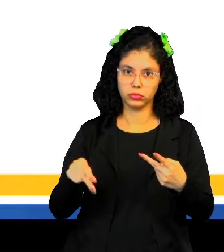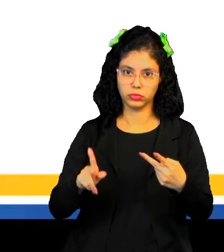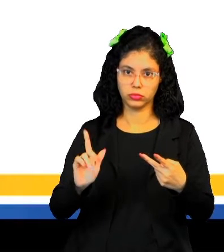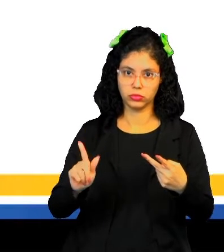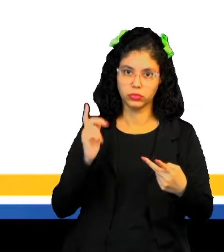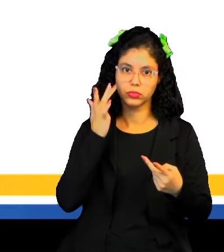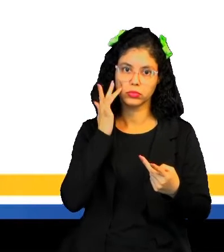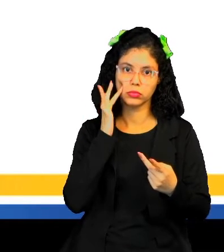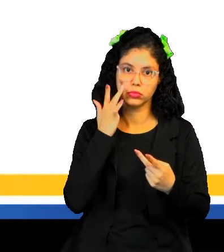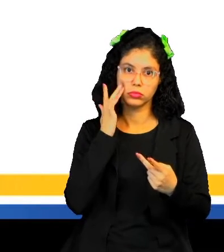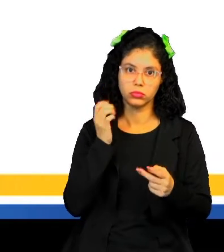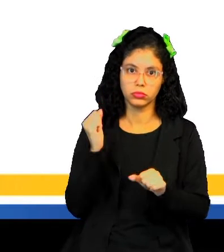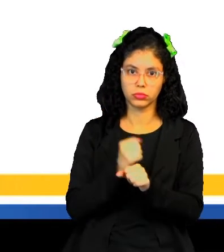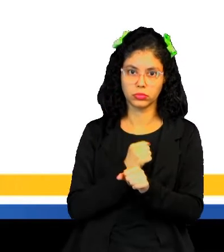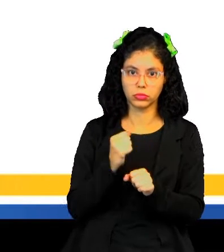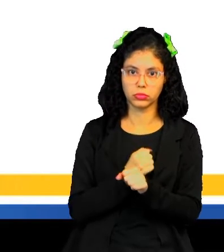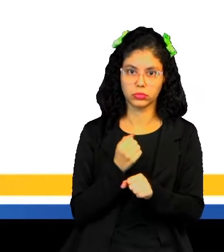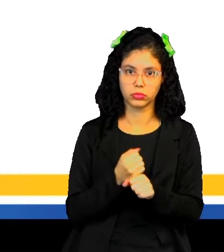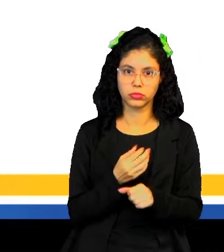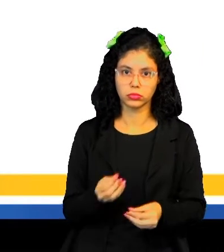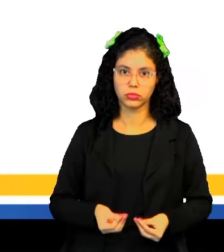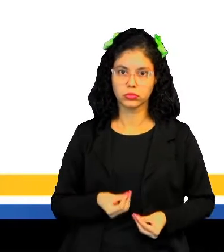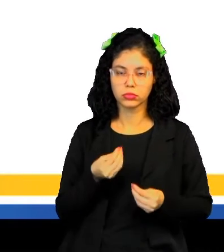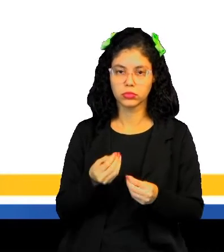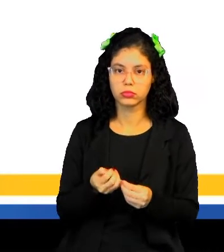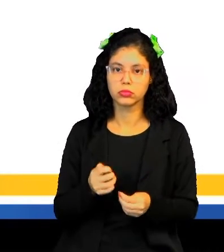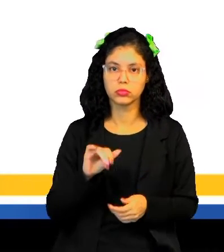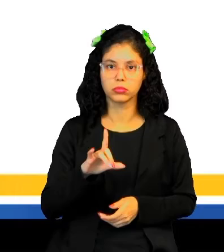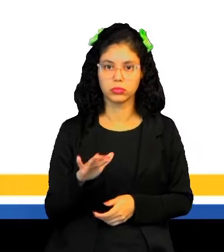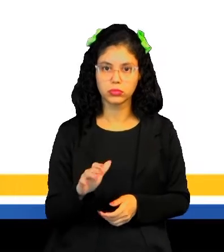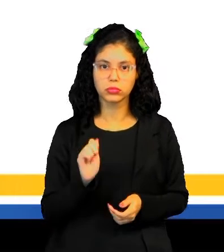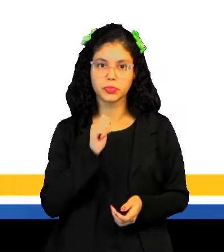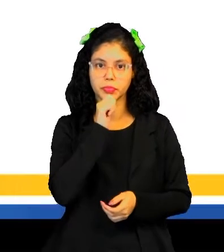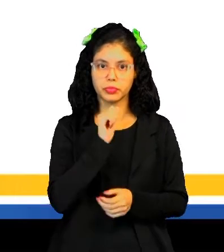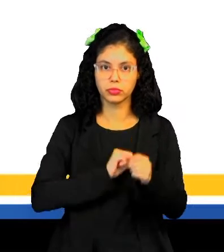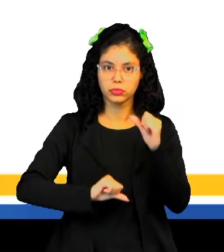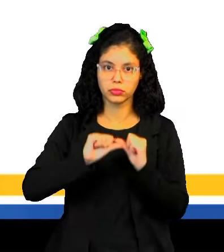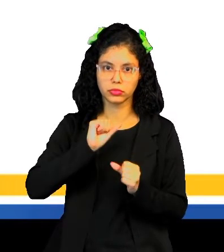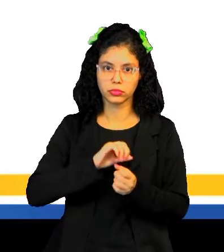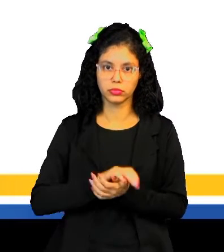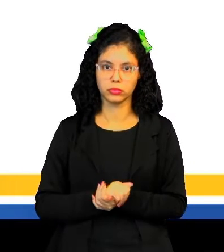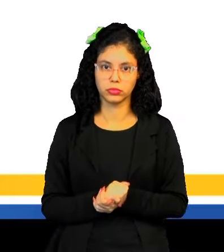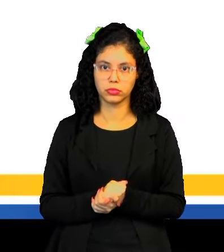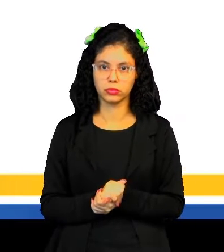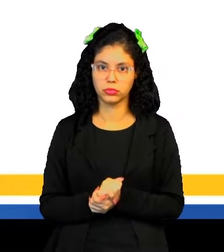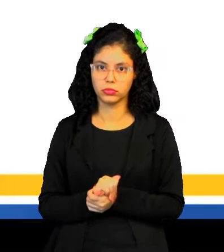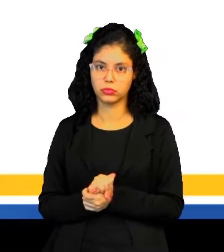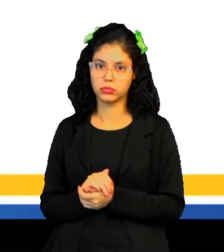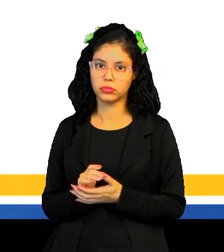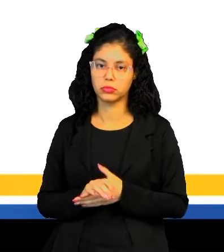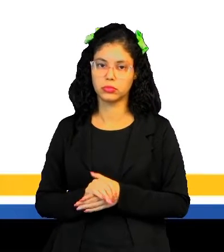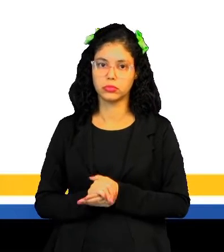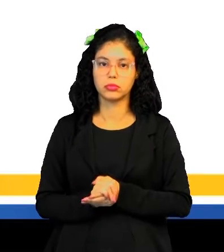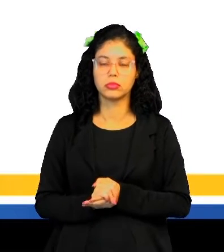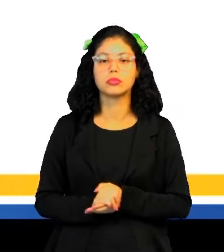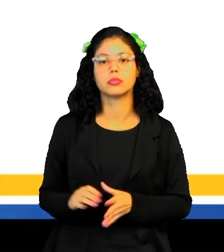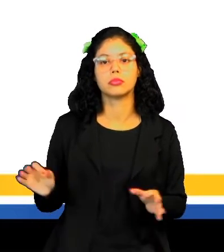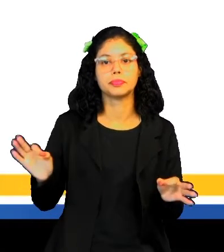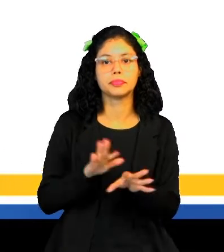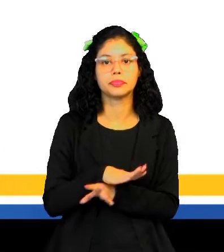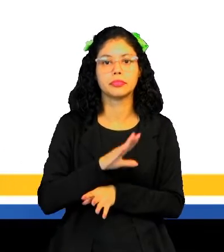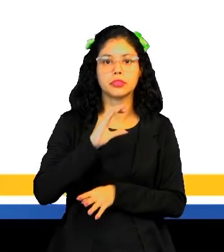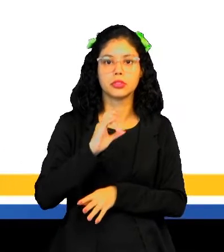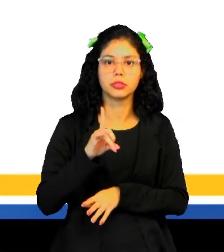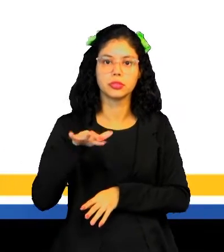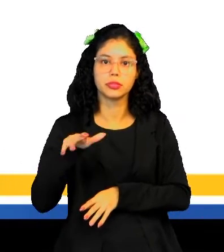.500 quilos de ouro por ano, que deveria ser atingida pela colônia. Caso contrário, penhoravam-se os bens dos senhores das